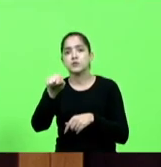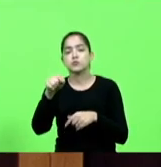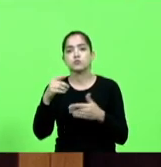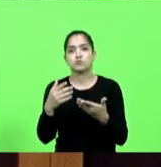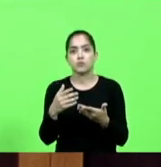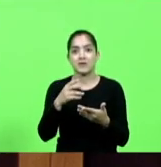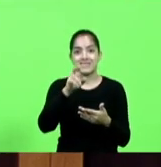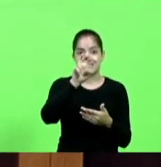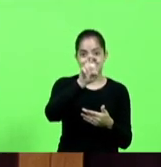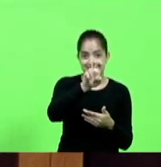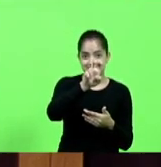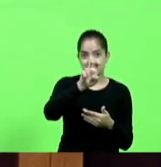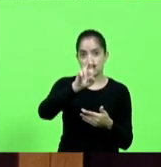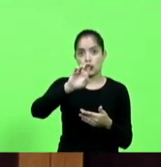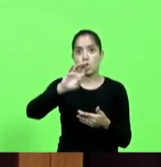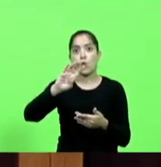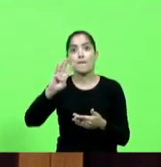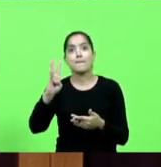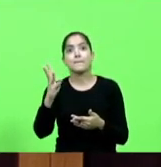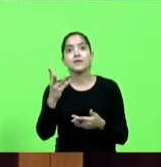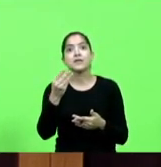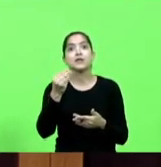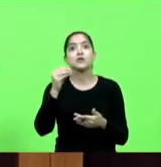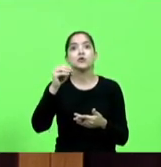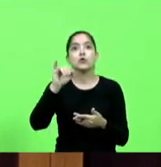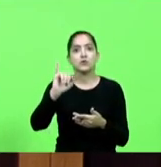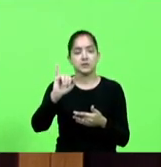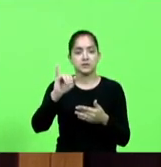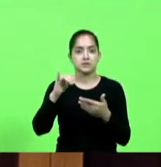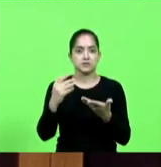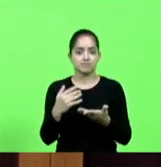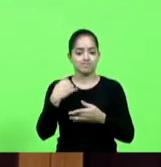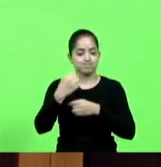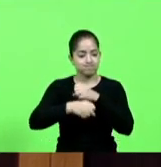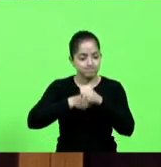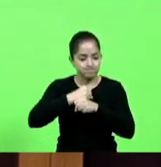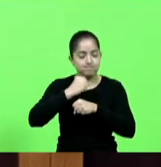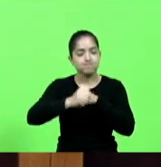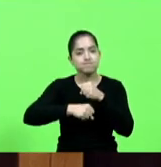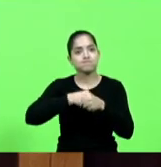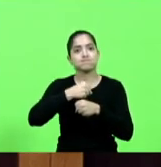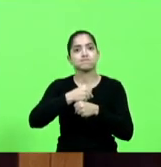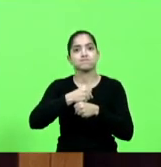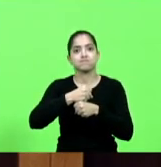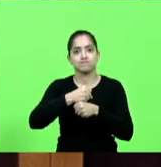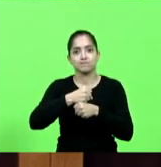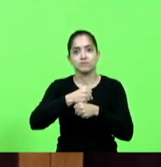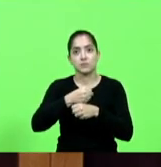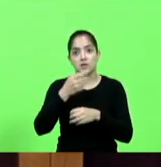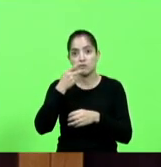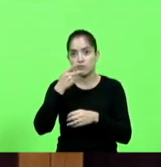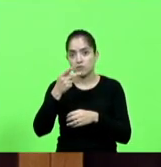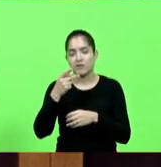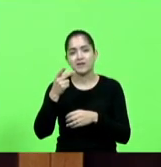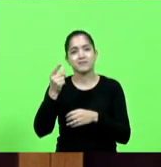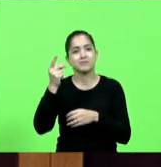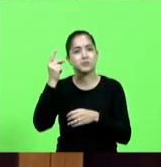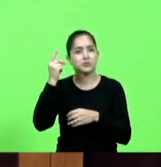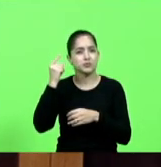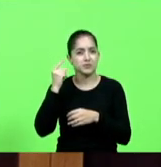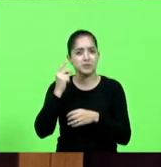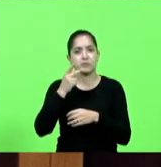bilhões por ano na economia catarinense venho dizendo disso há muito tempo